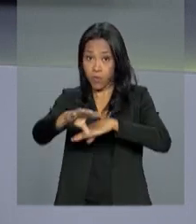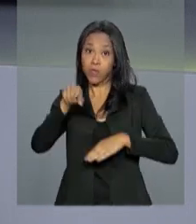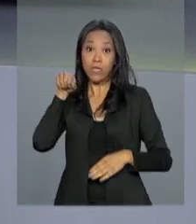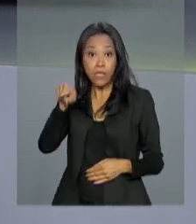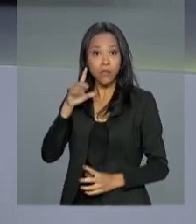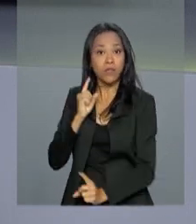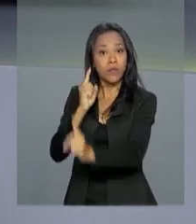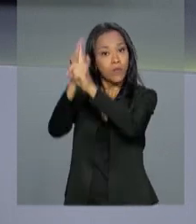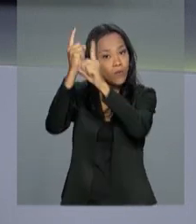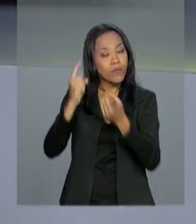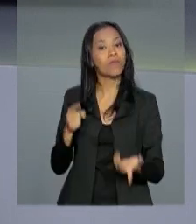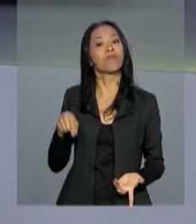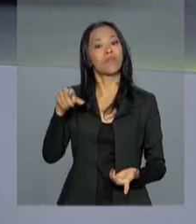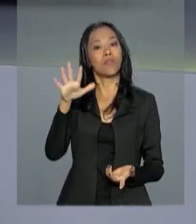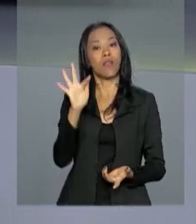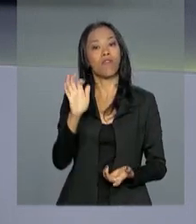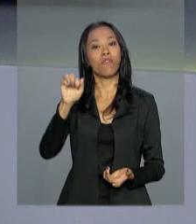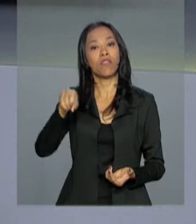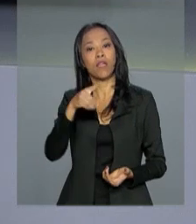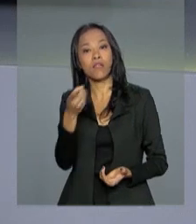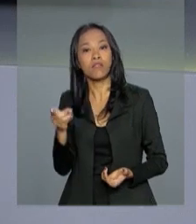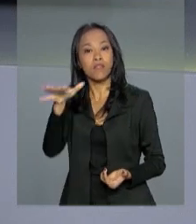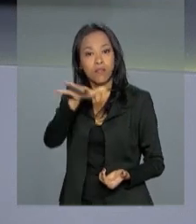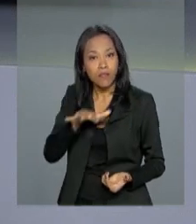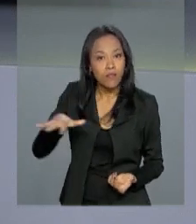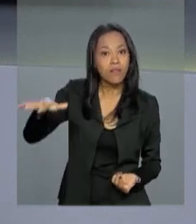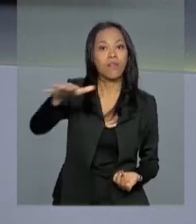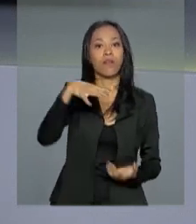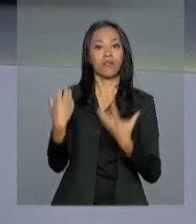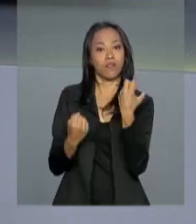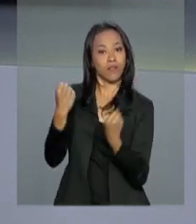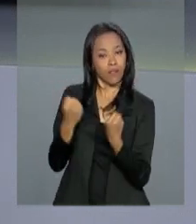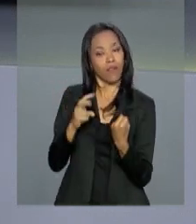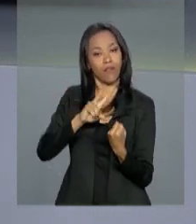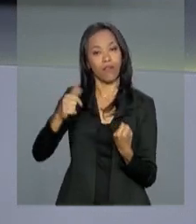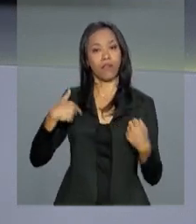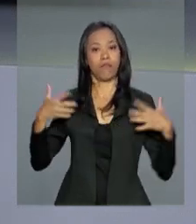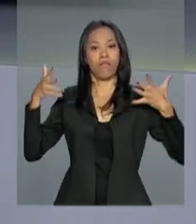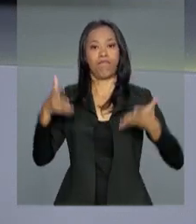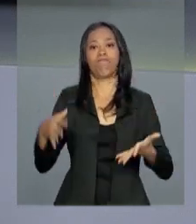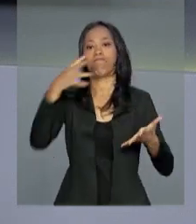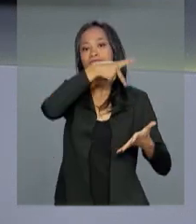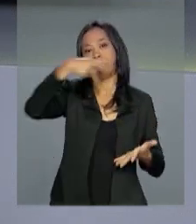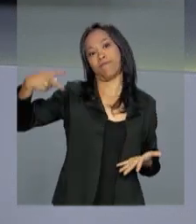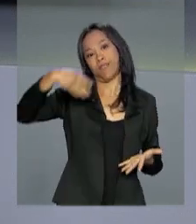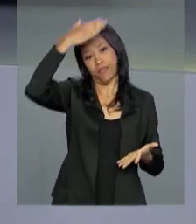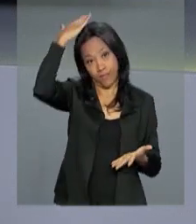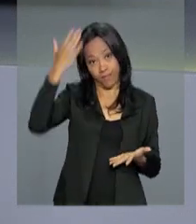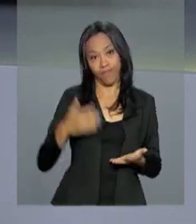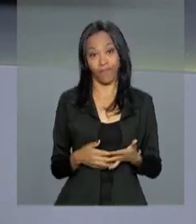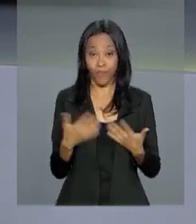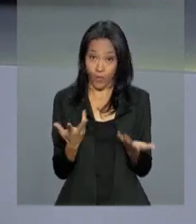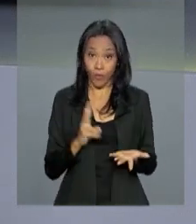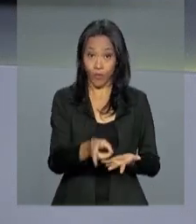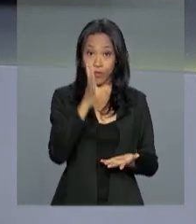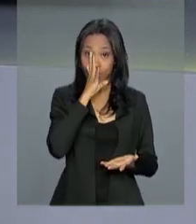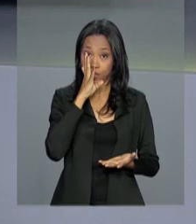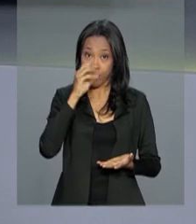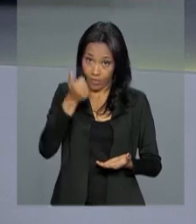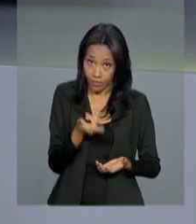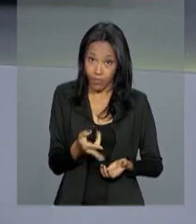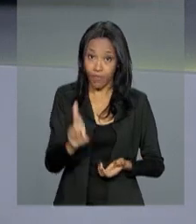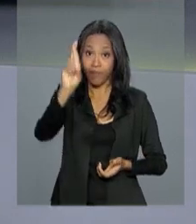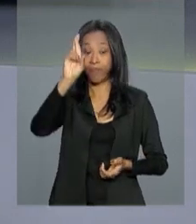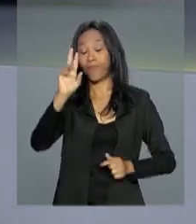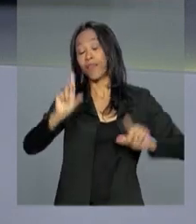encontro da Federação Nacional da Distribuição de Veículos Automotores, que terá participação do presidente Michel Temer. Continue com a gente